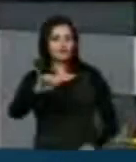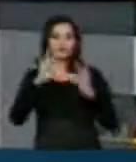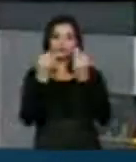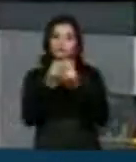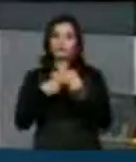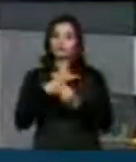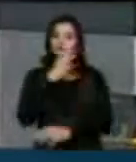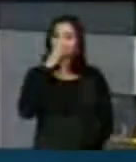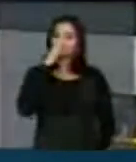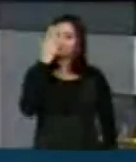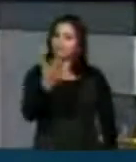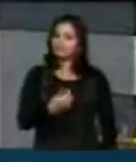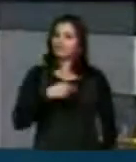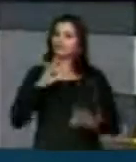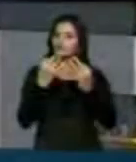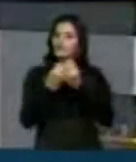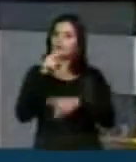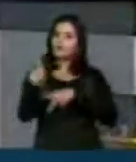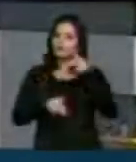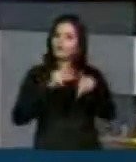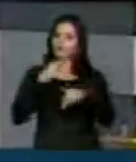cariocas e por toda essa casa também.